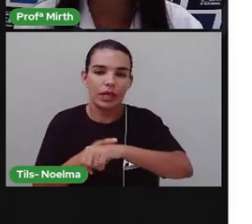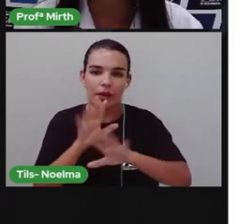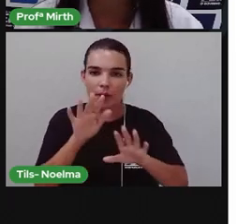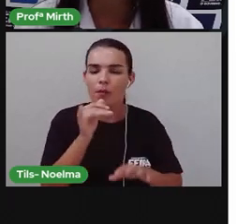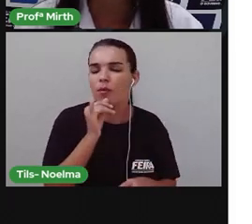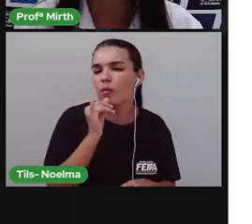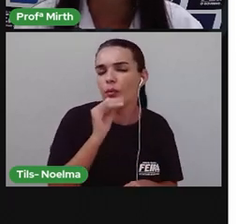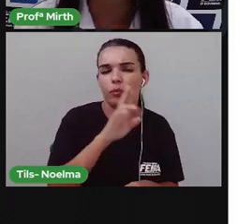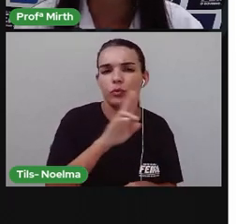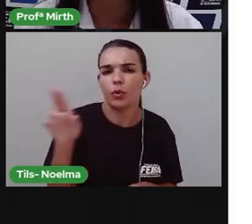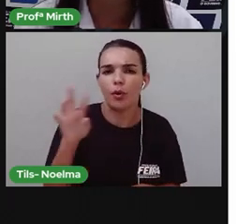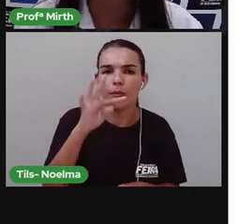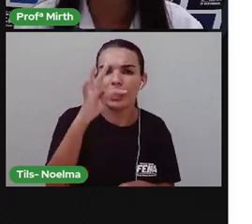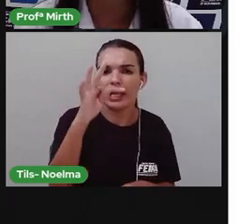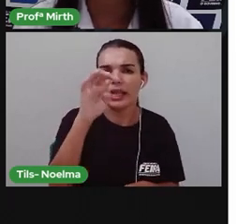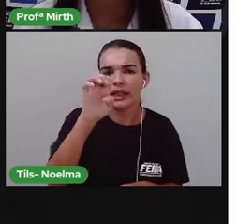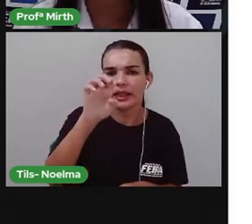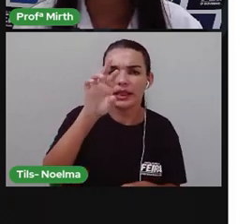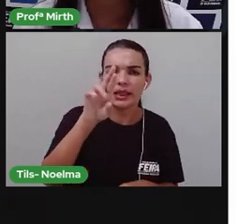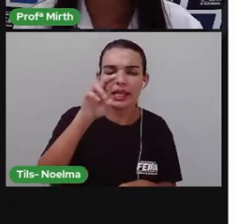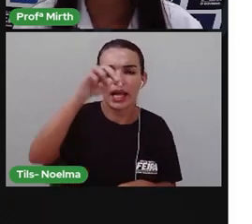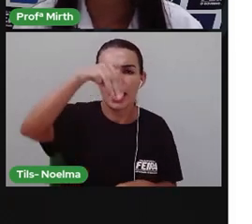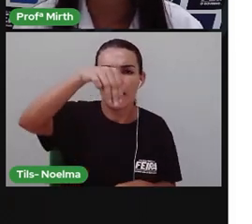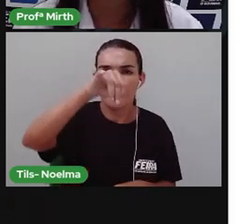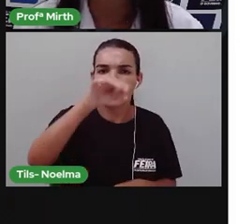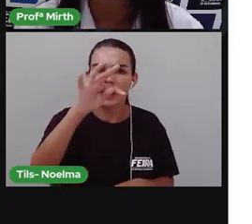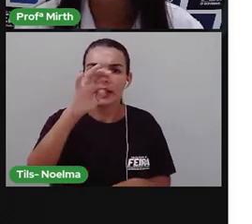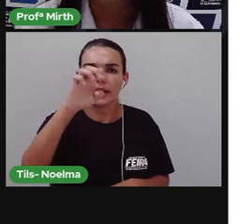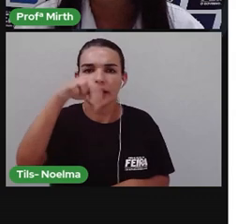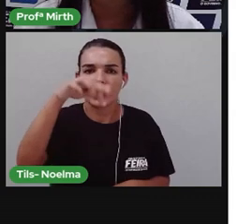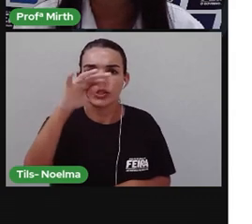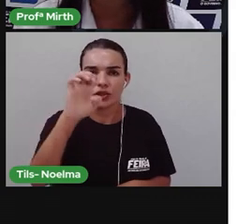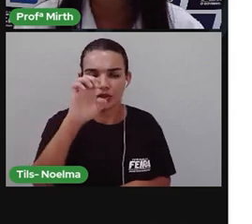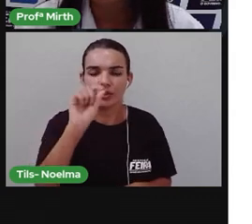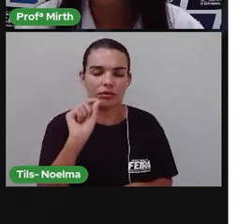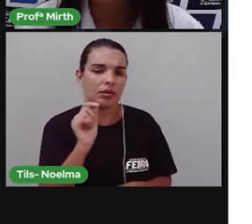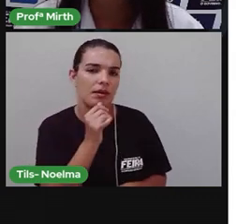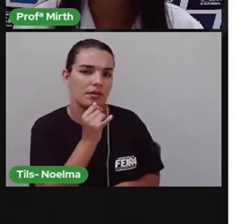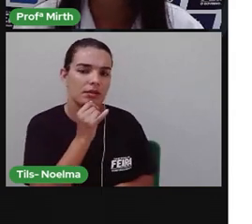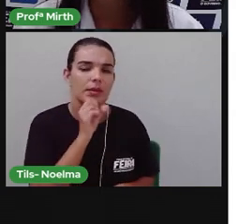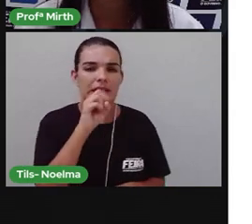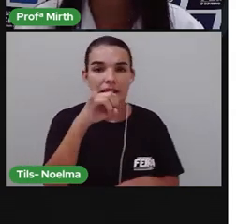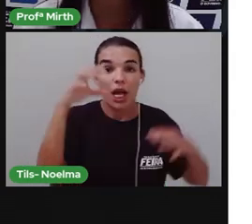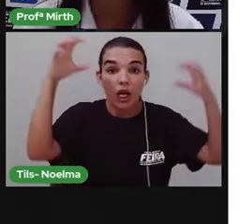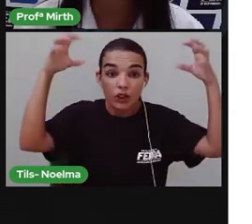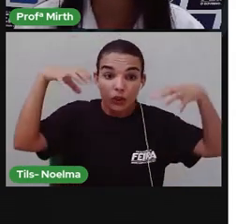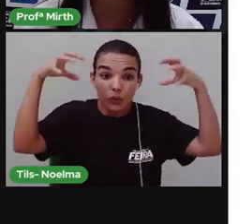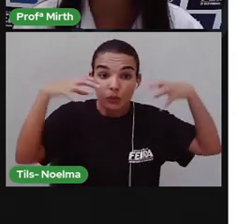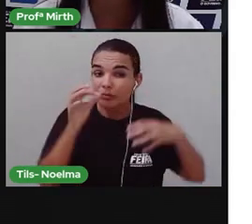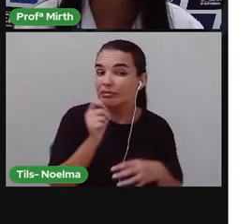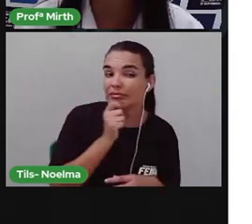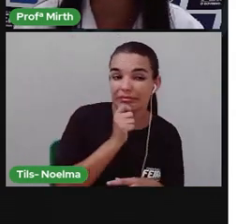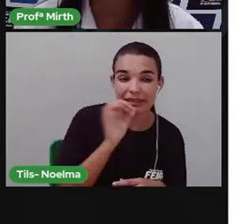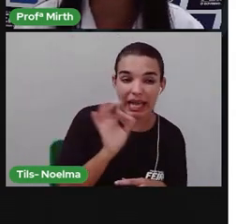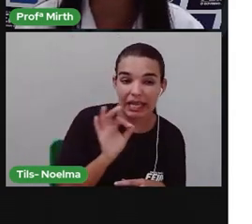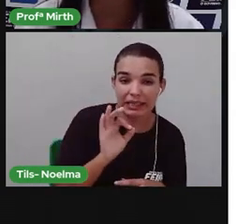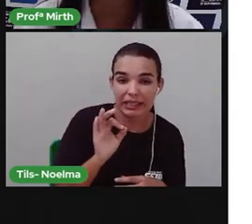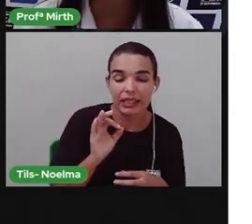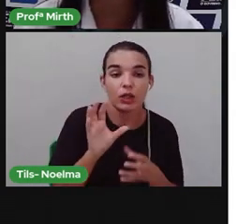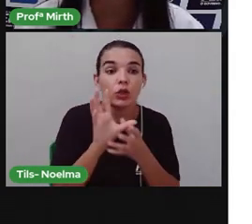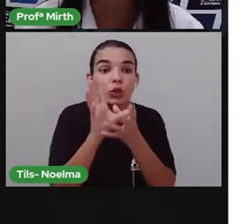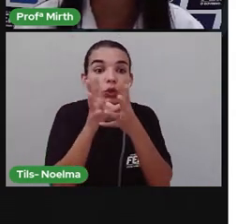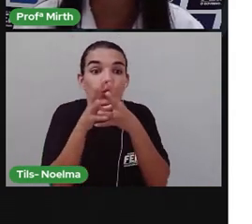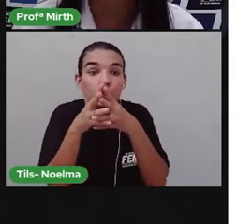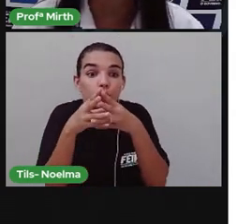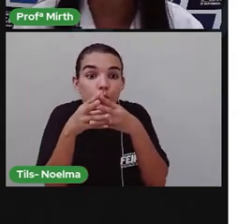que que é intermitentes Ou temporários? Durante o período da seca Ele diminui ali Ou chega até meio Desaparecer,